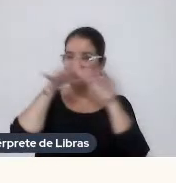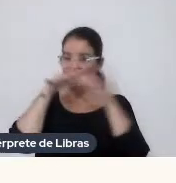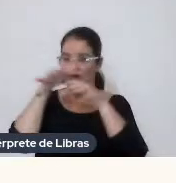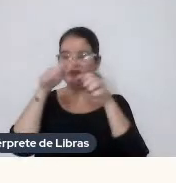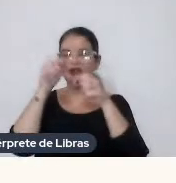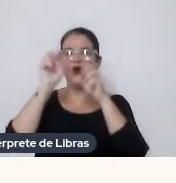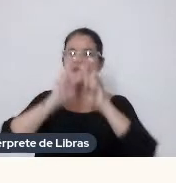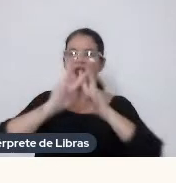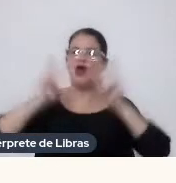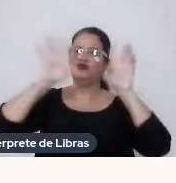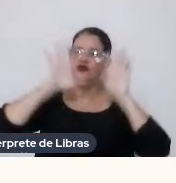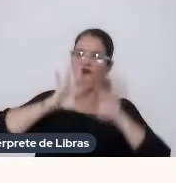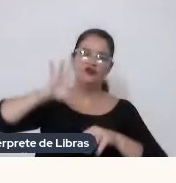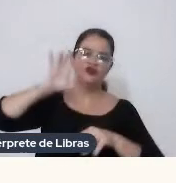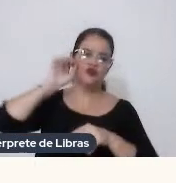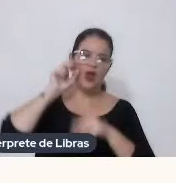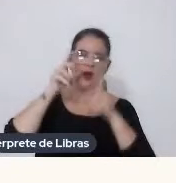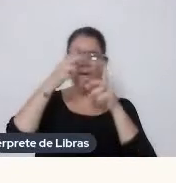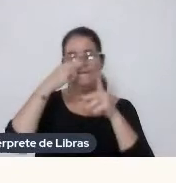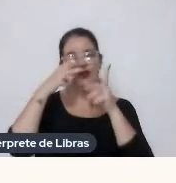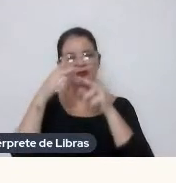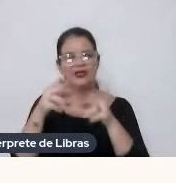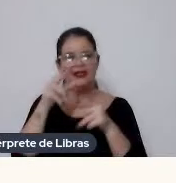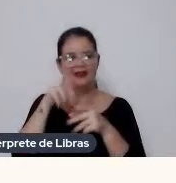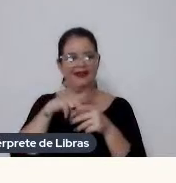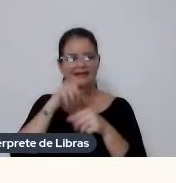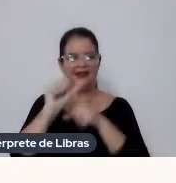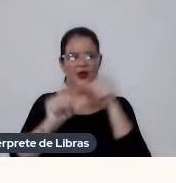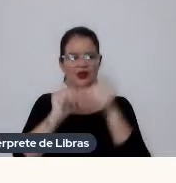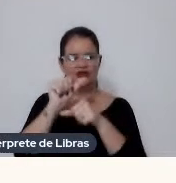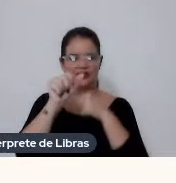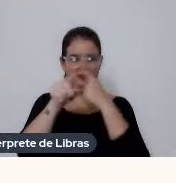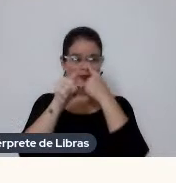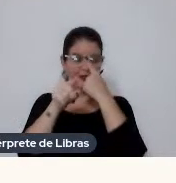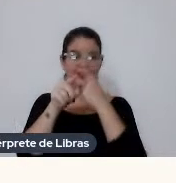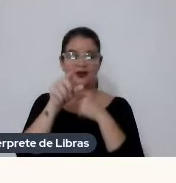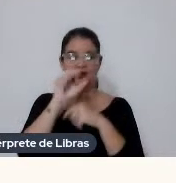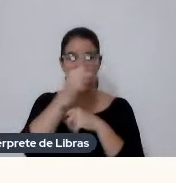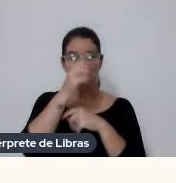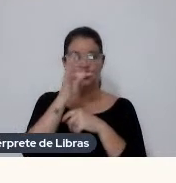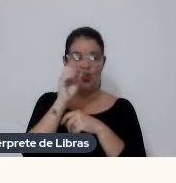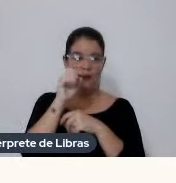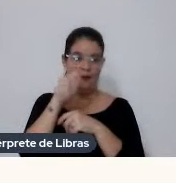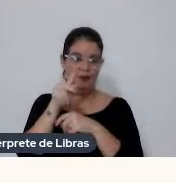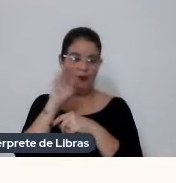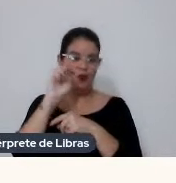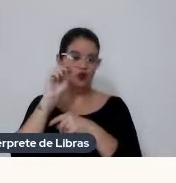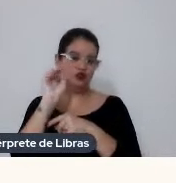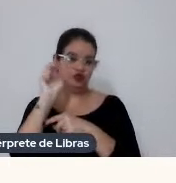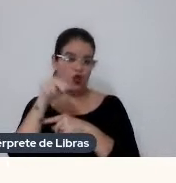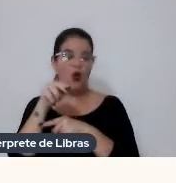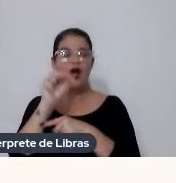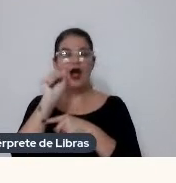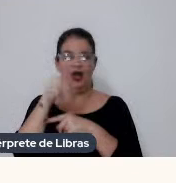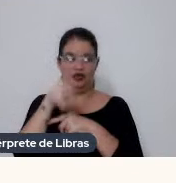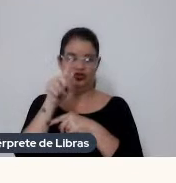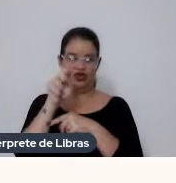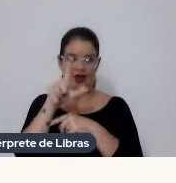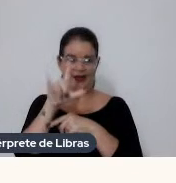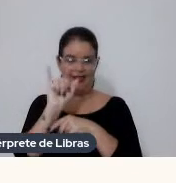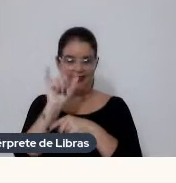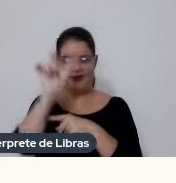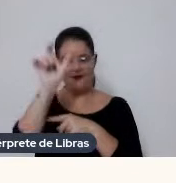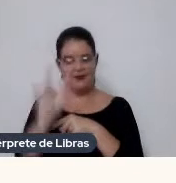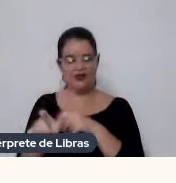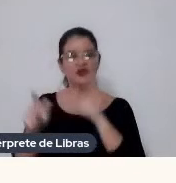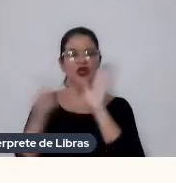Então a gente tem partes Mudando aqui De stop motion Com o próprio Angeli Né Como personagem